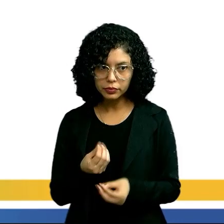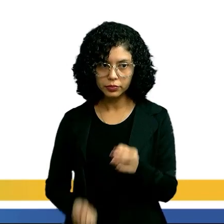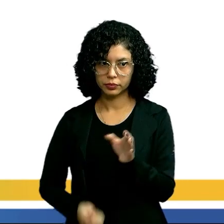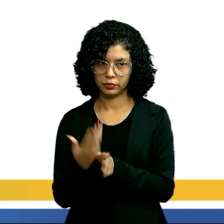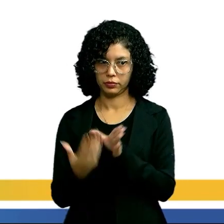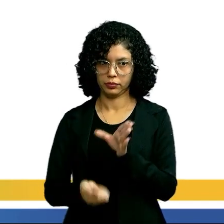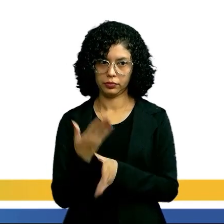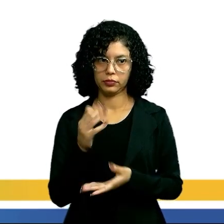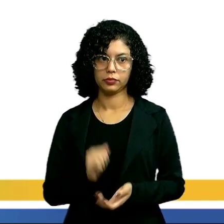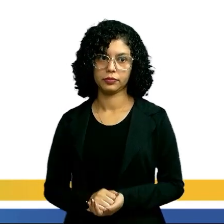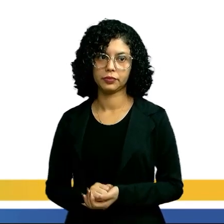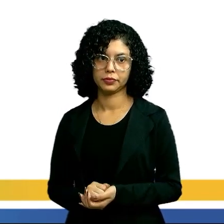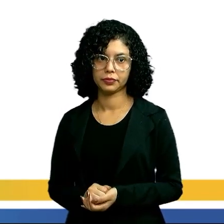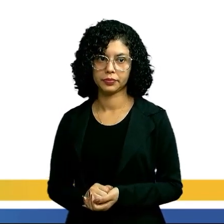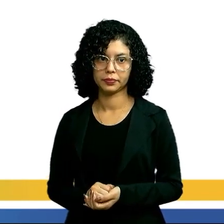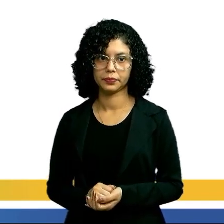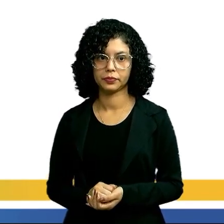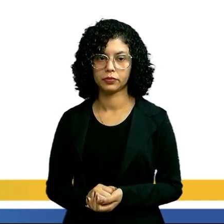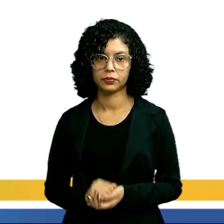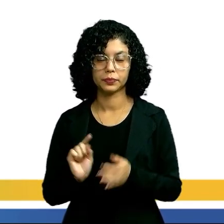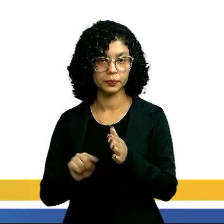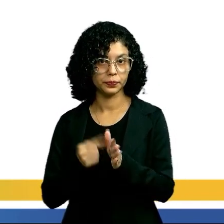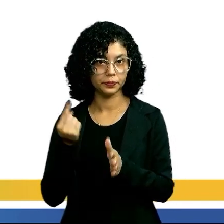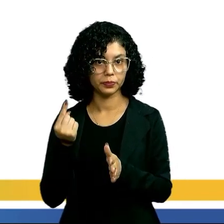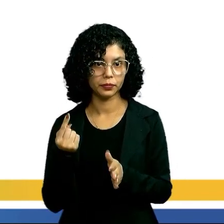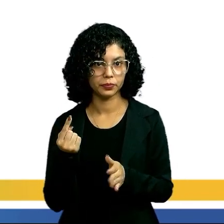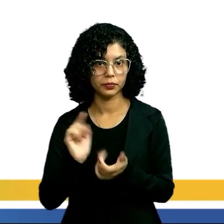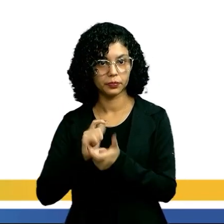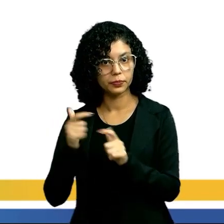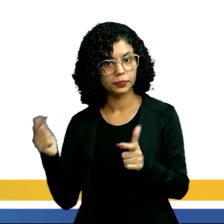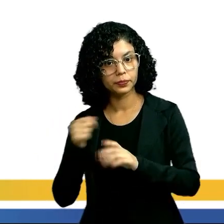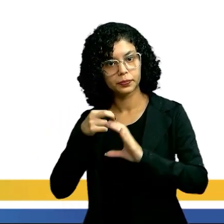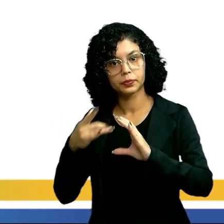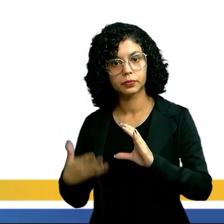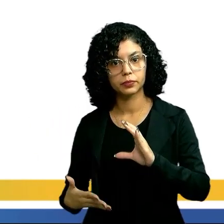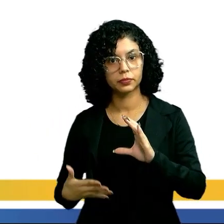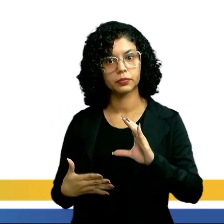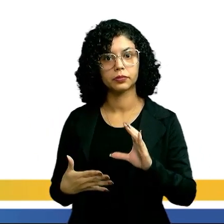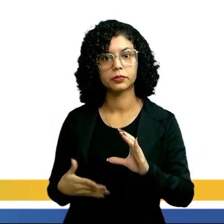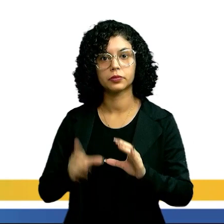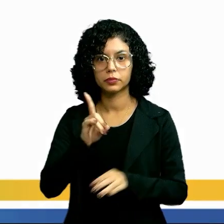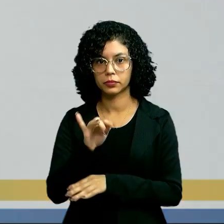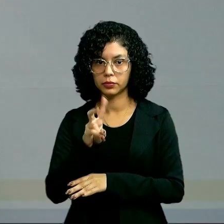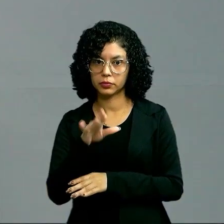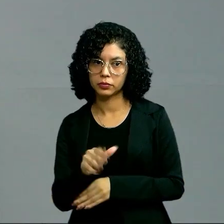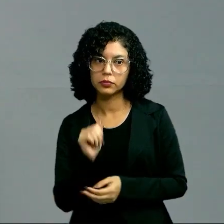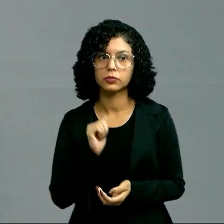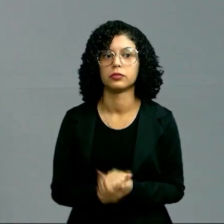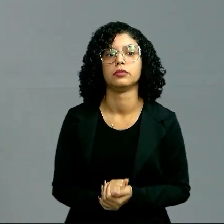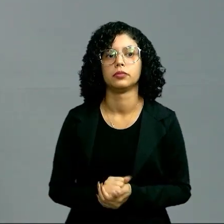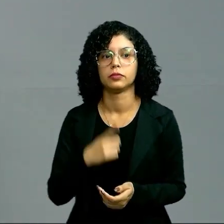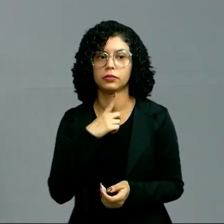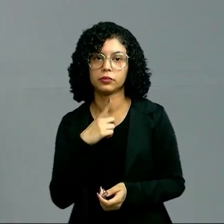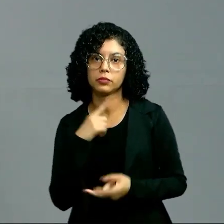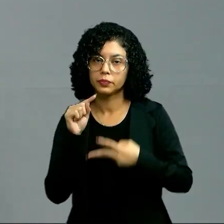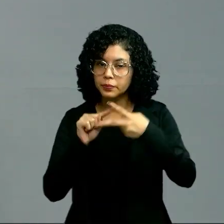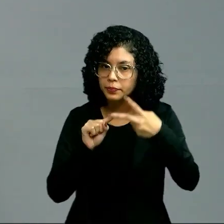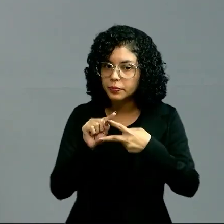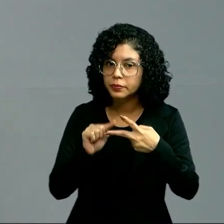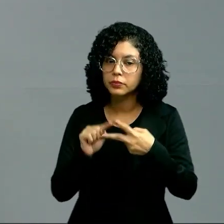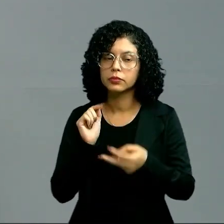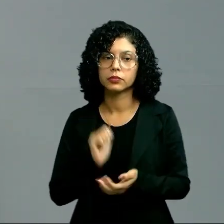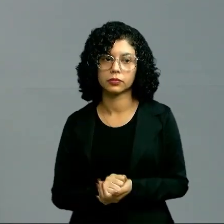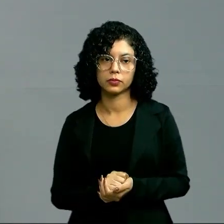reprodução desses artrópodes? Primeiro, a maioria das espécies de artrópodes é dióica. Ou seja, ele tem os dois